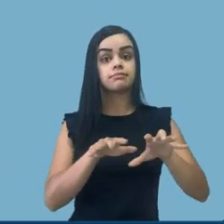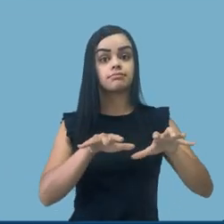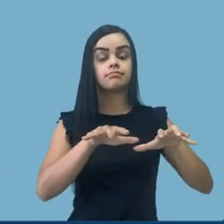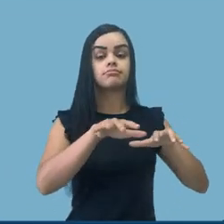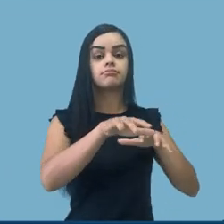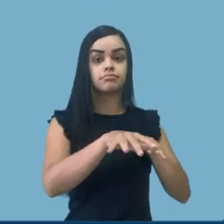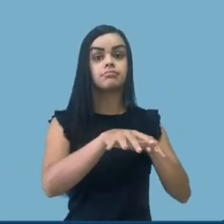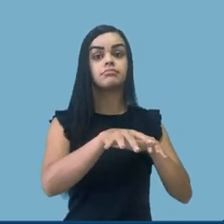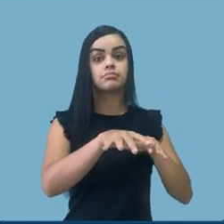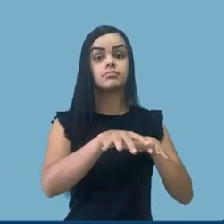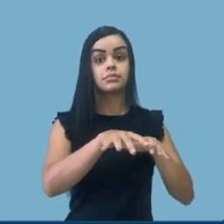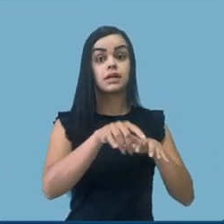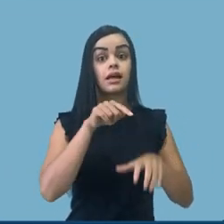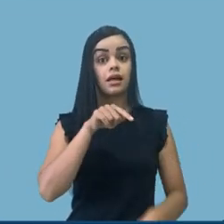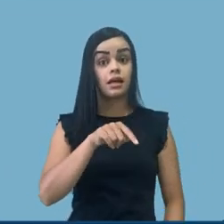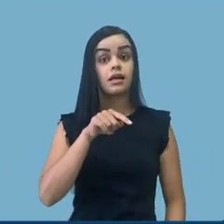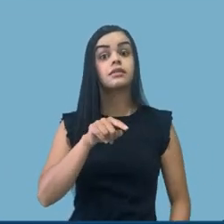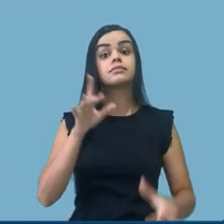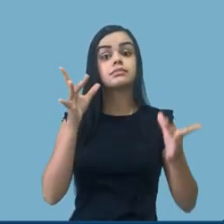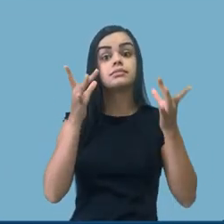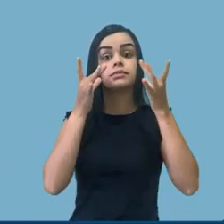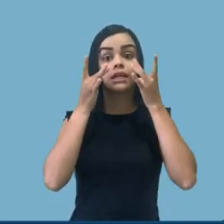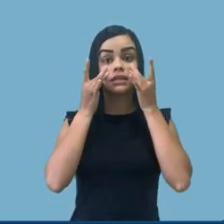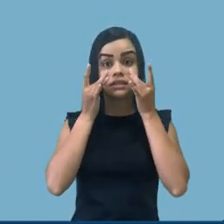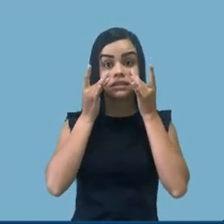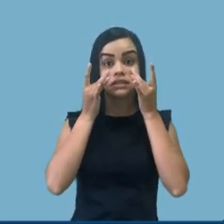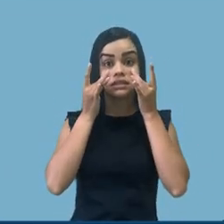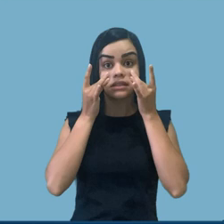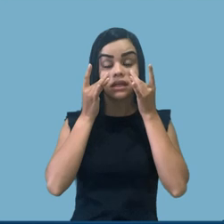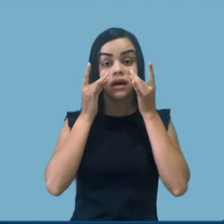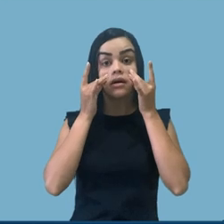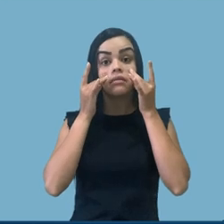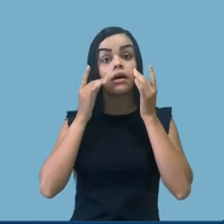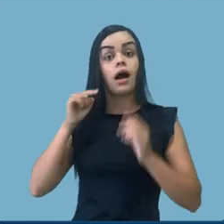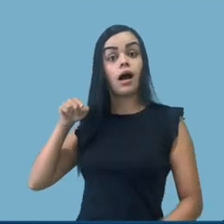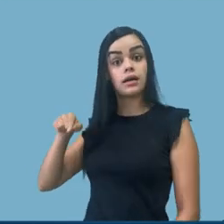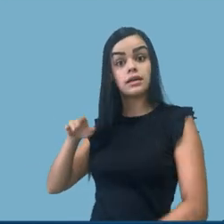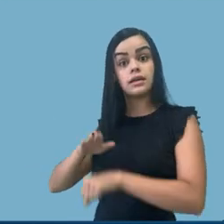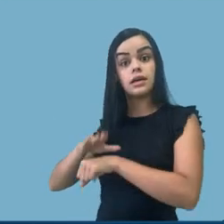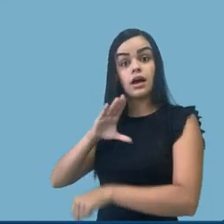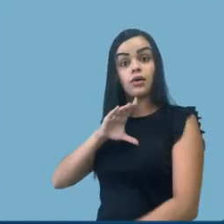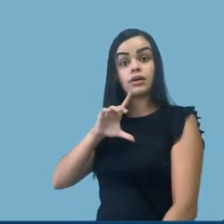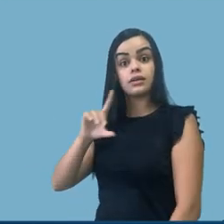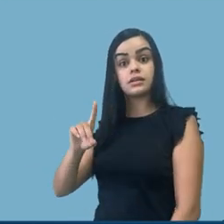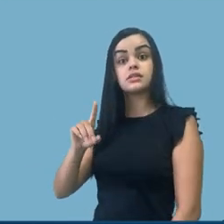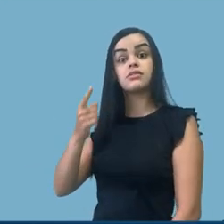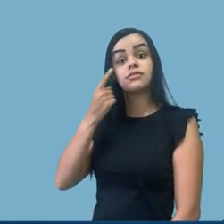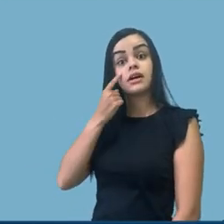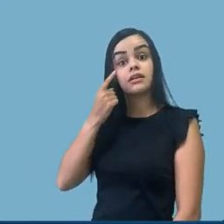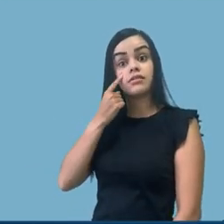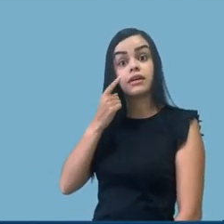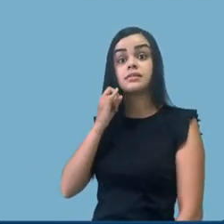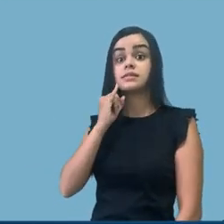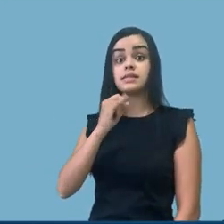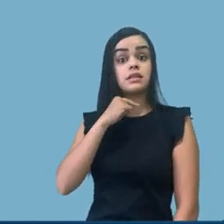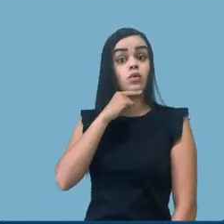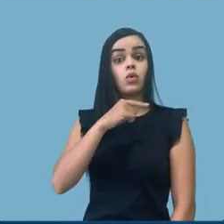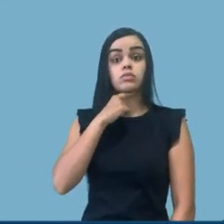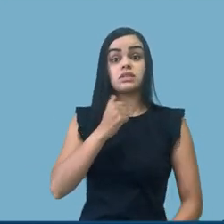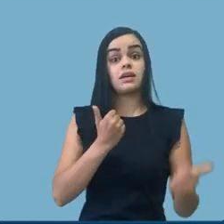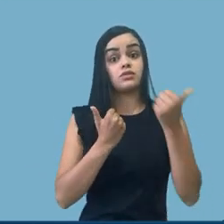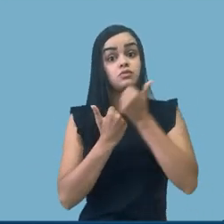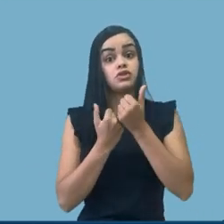disciplinas cujas atividades presenciais, a critério do colegiado, não podem ser substituídas com qualidade